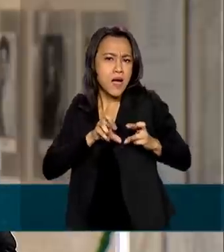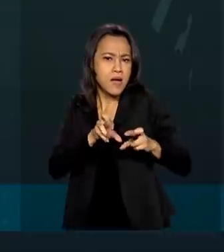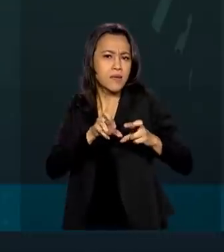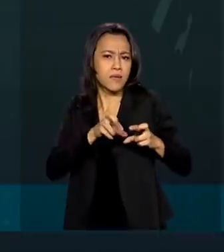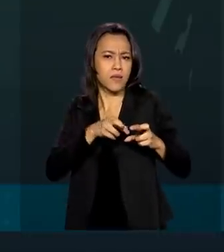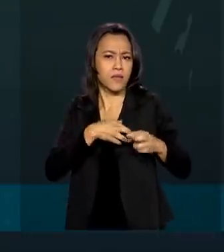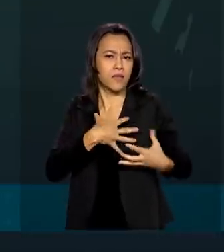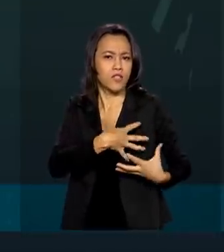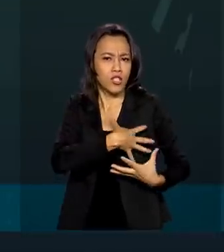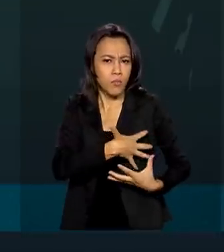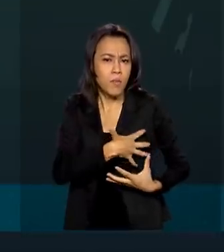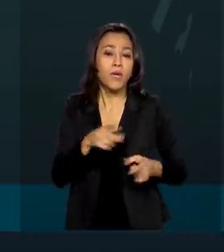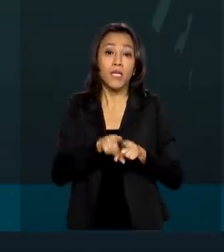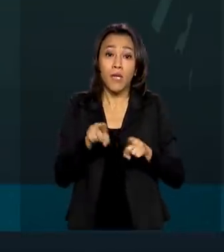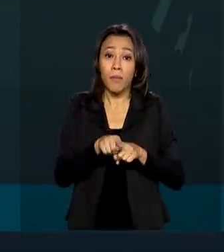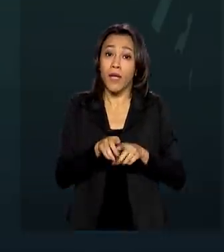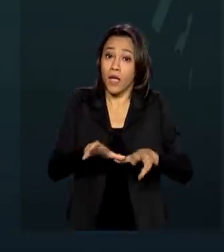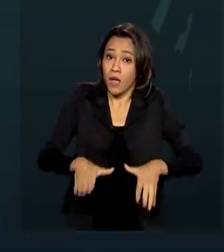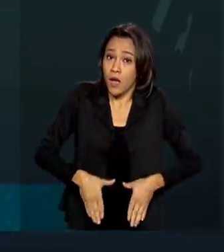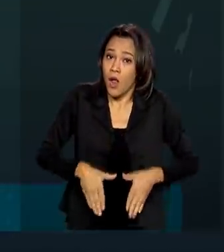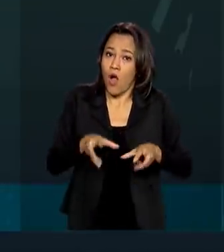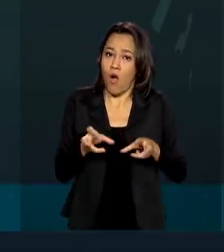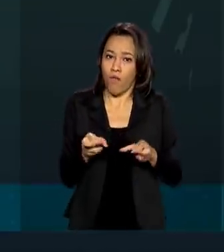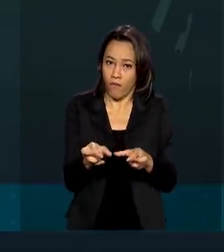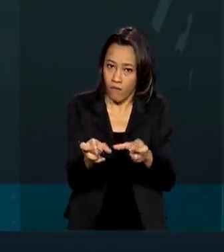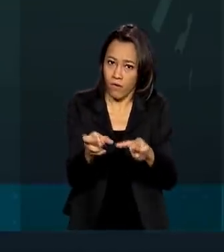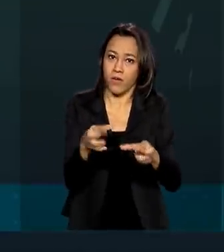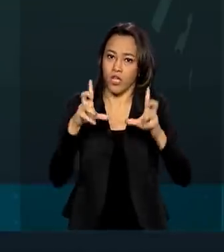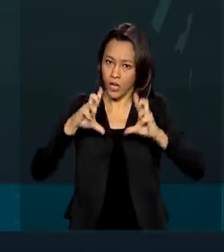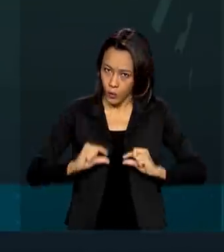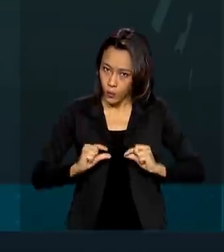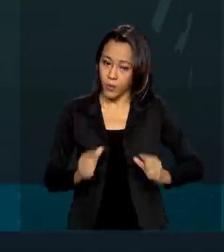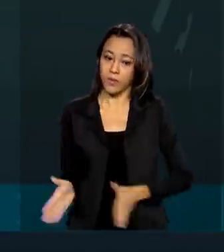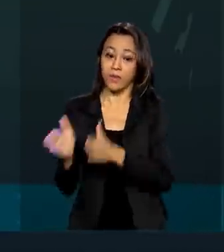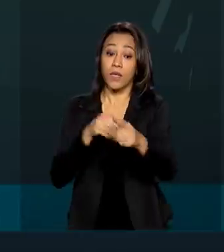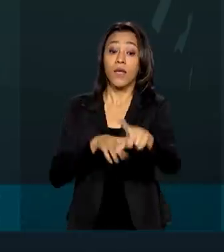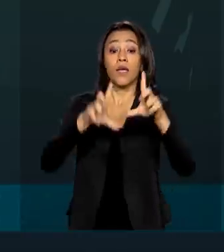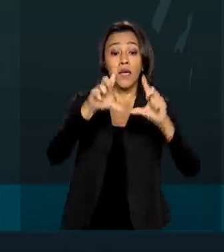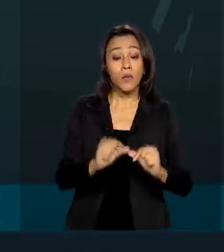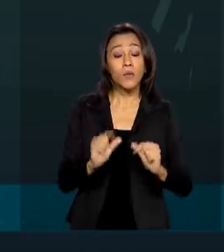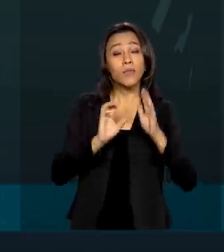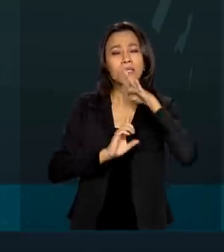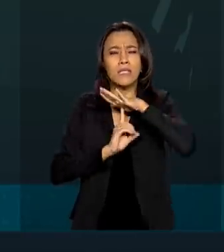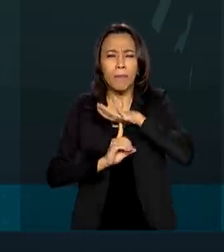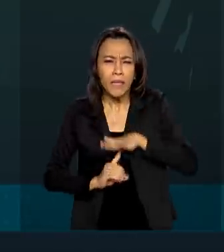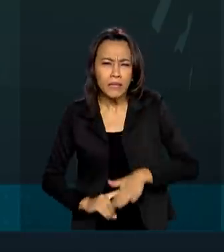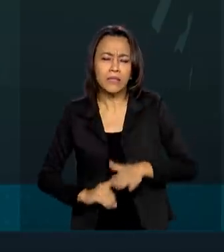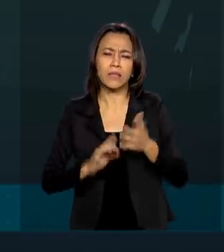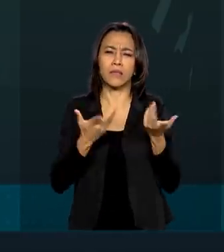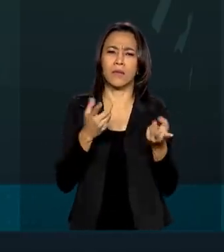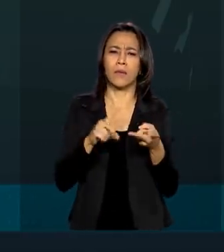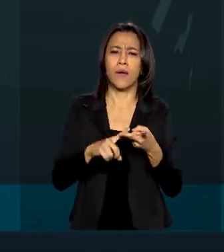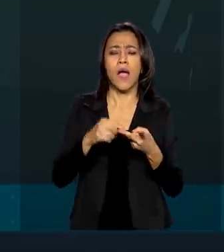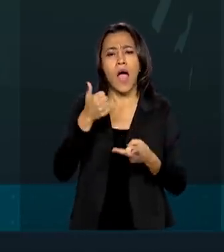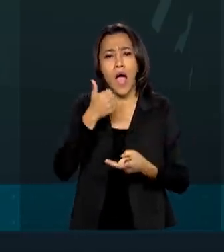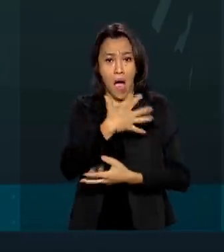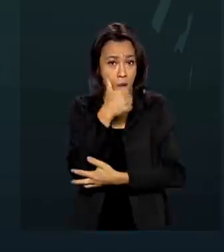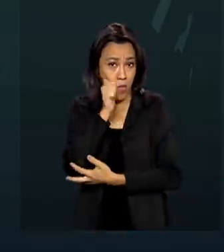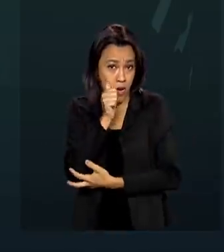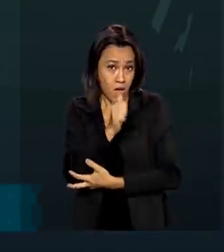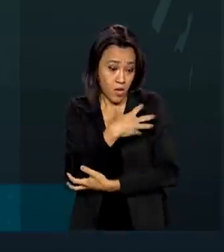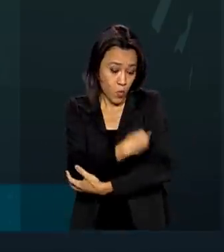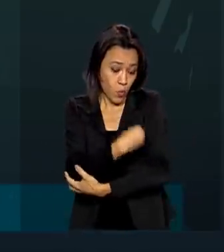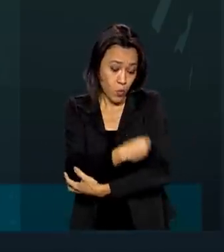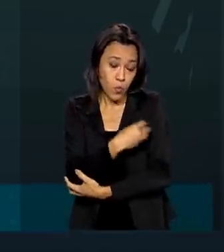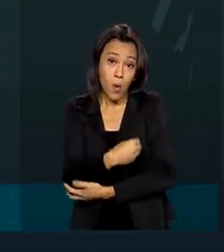ovário. Diminuir o risco de sangramento pós-parto, diminuir o risco de depressão pós-parto. E a mulher que amamenta tem uma proteção ao